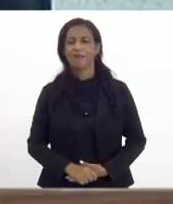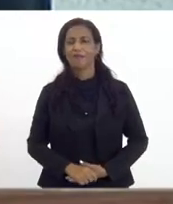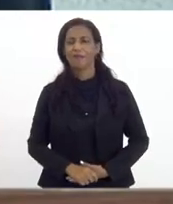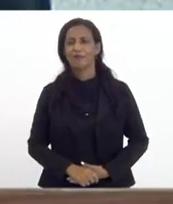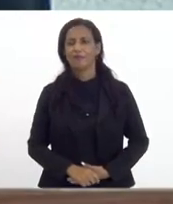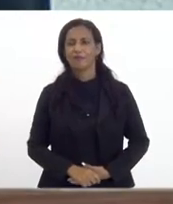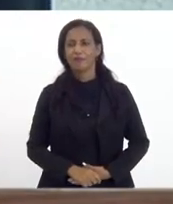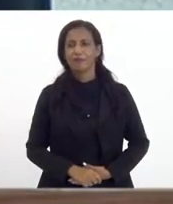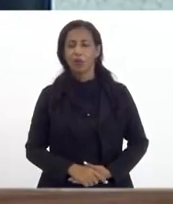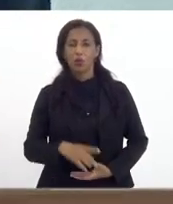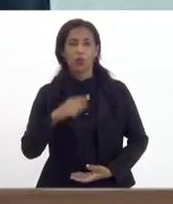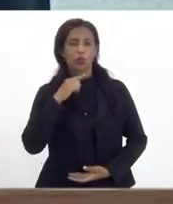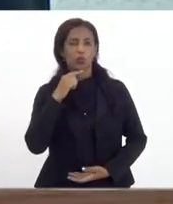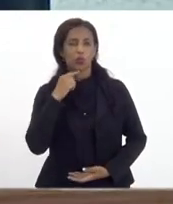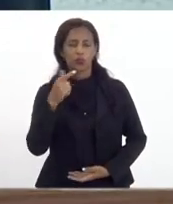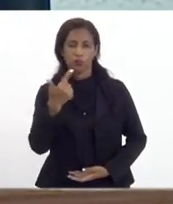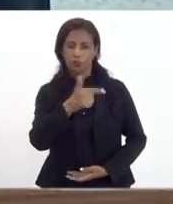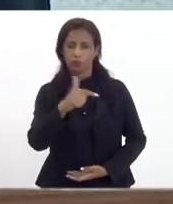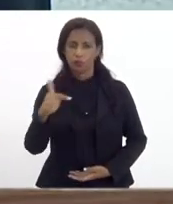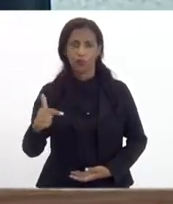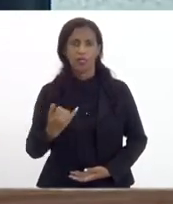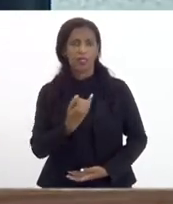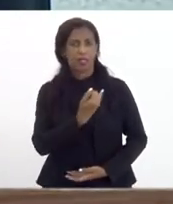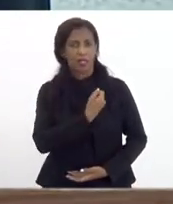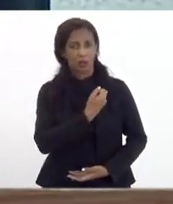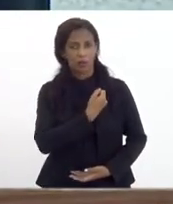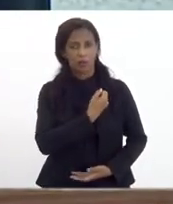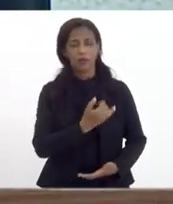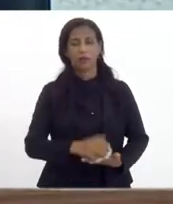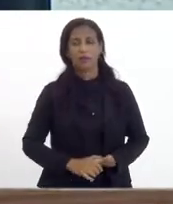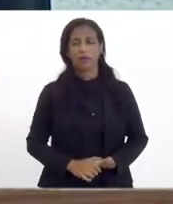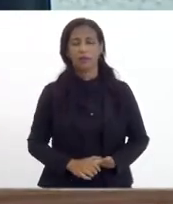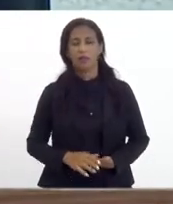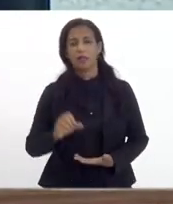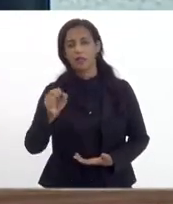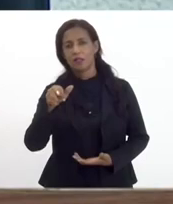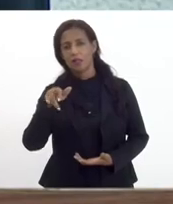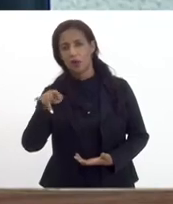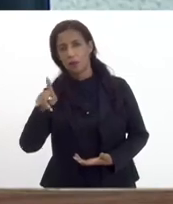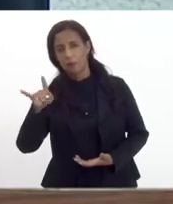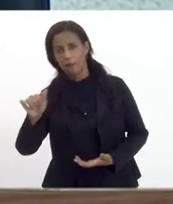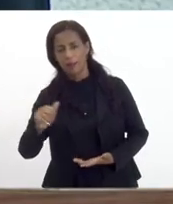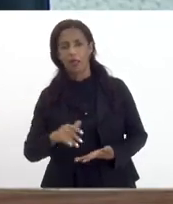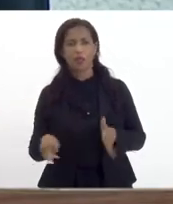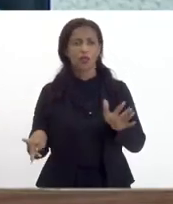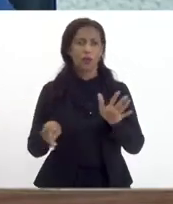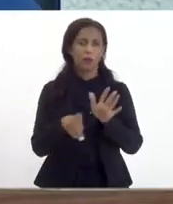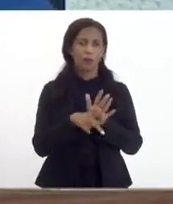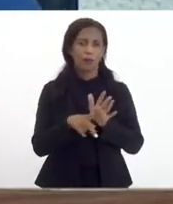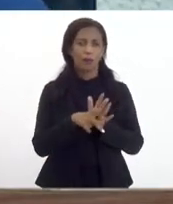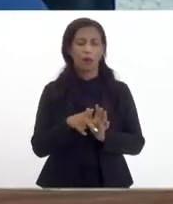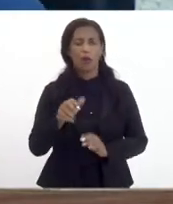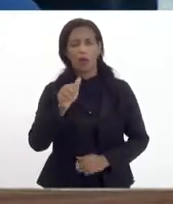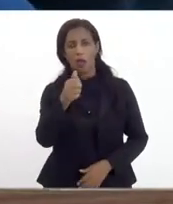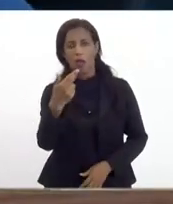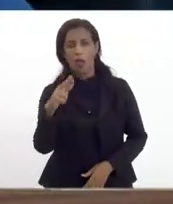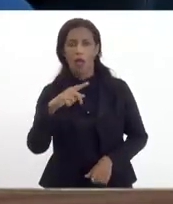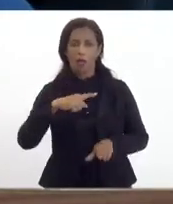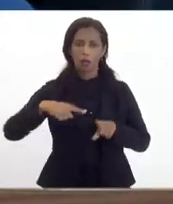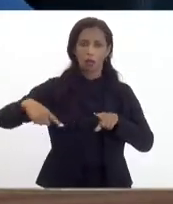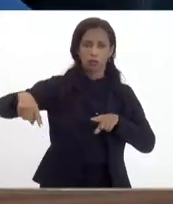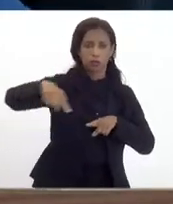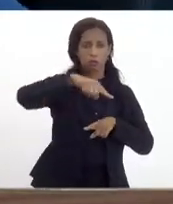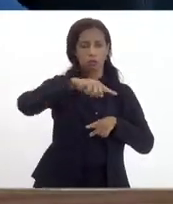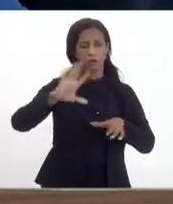não tenho dúvida que Itaguaí Seropédica a própria o próprio arco faz essa